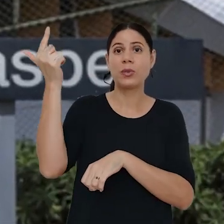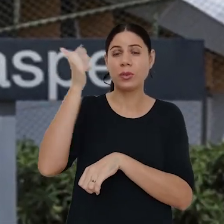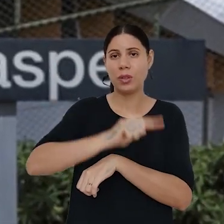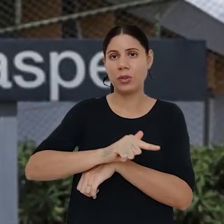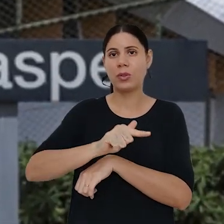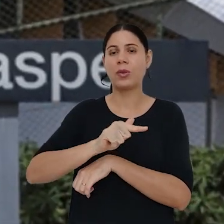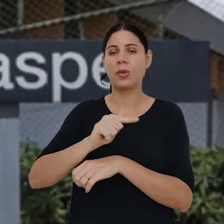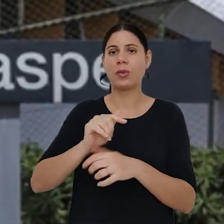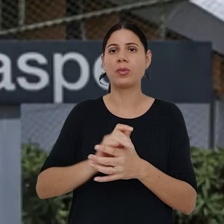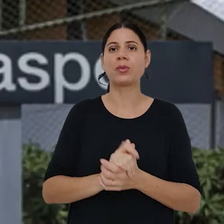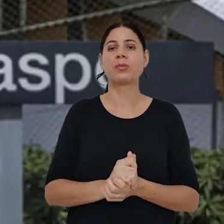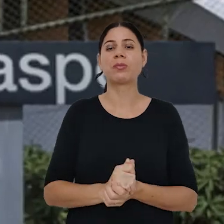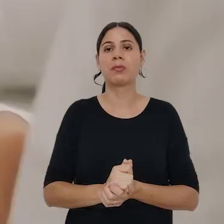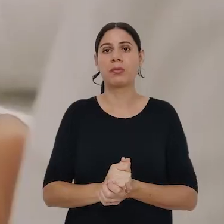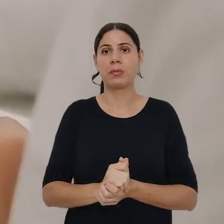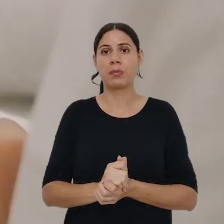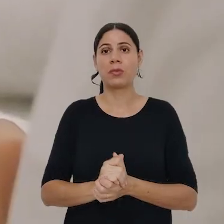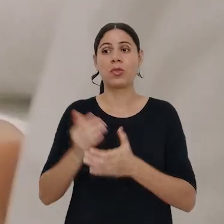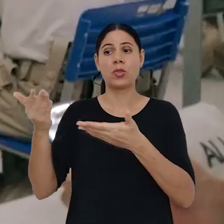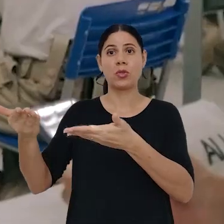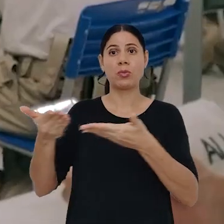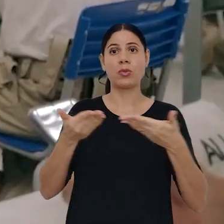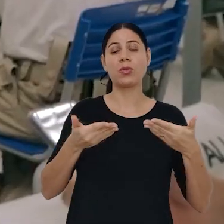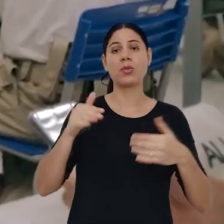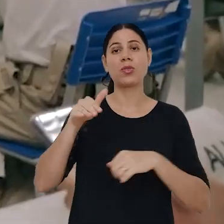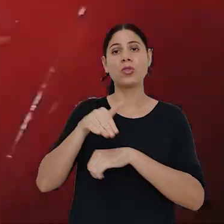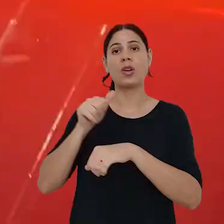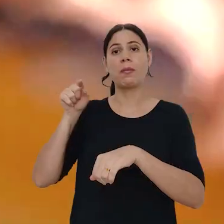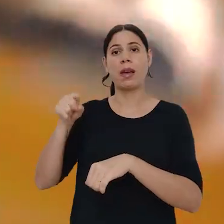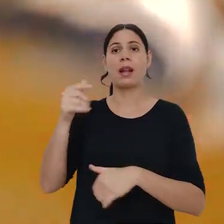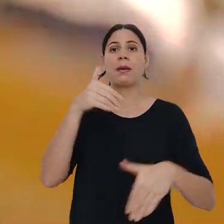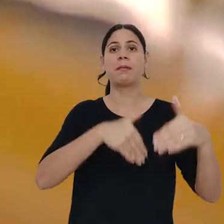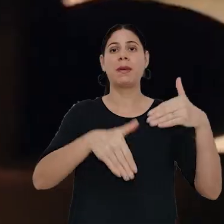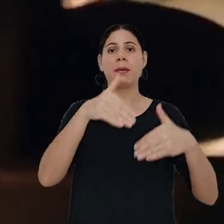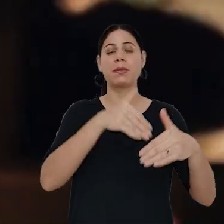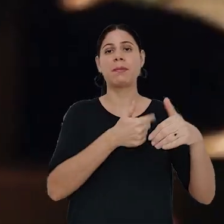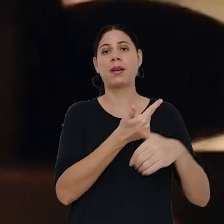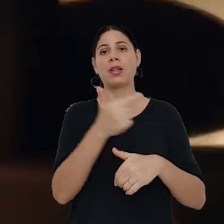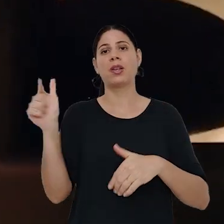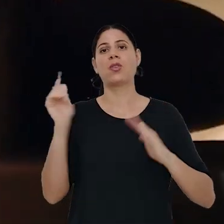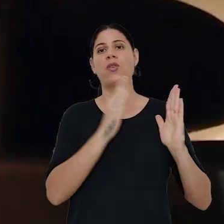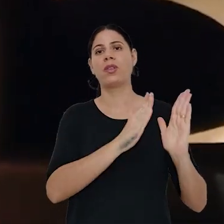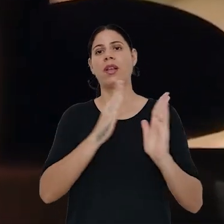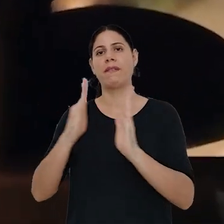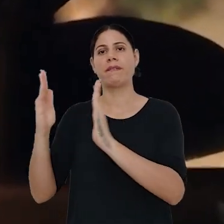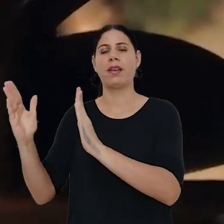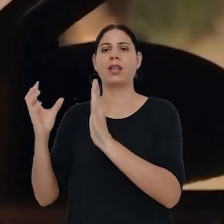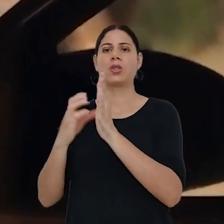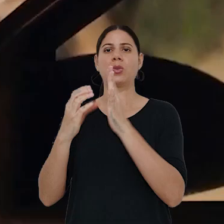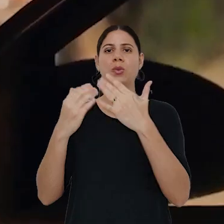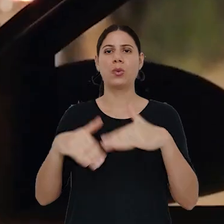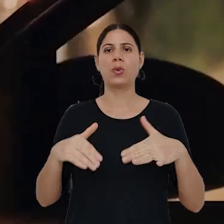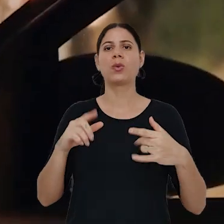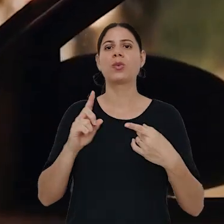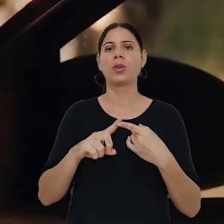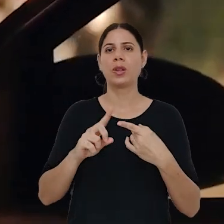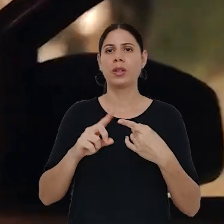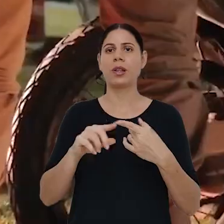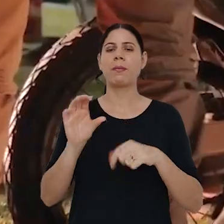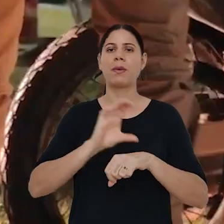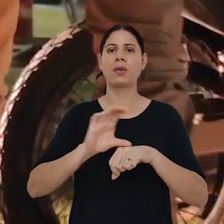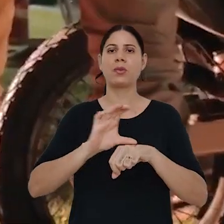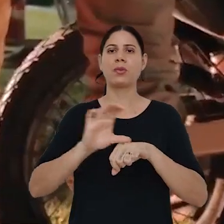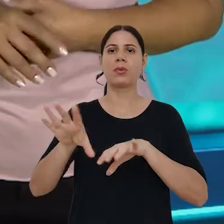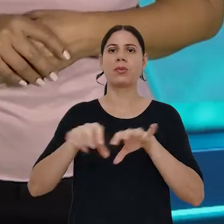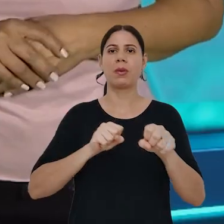Sebrasp, organizador do concurso, que a convoque imediatamente para participar das demais etapas do concurso, bem como do curso